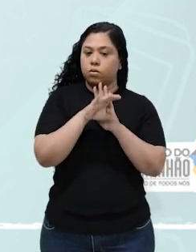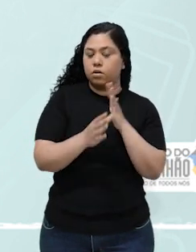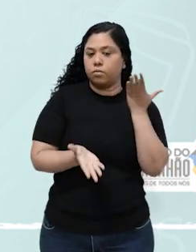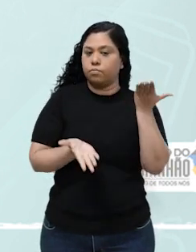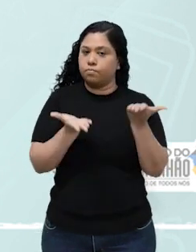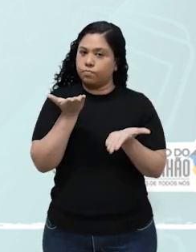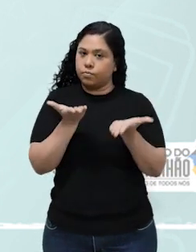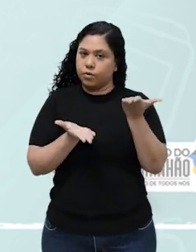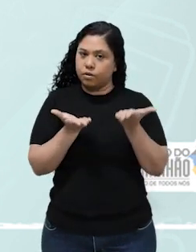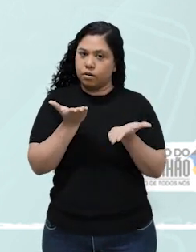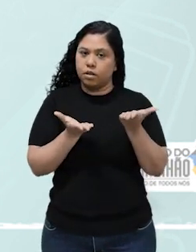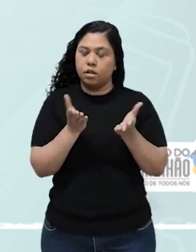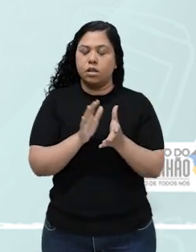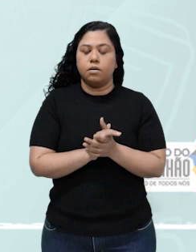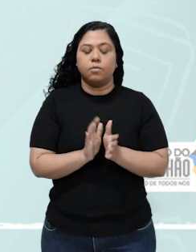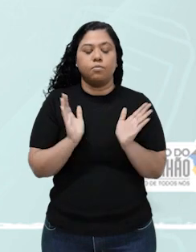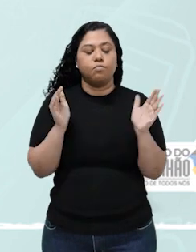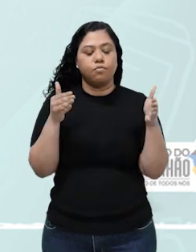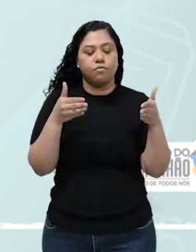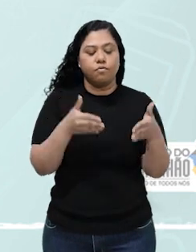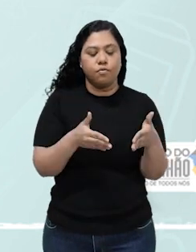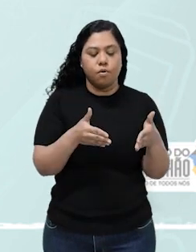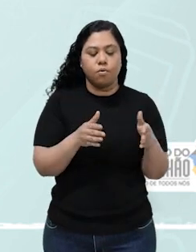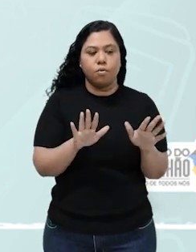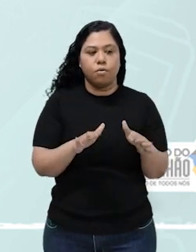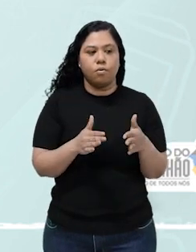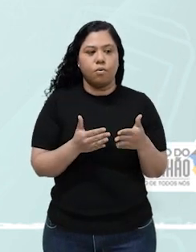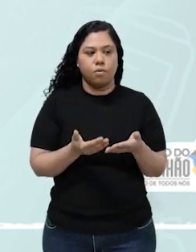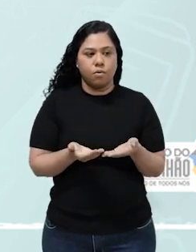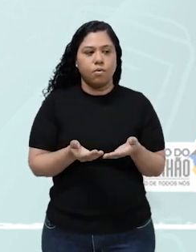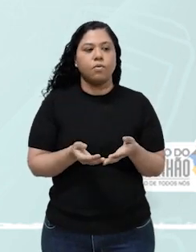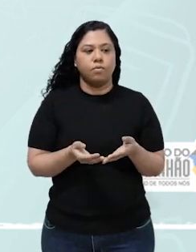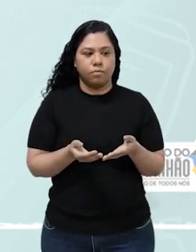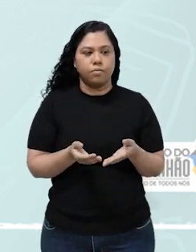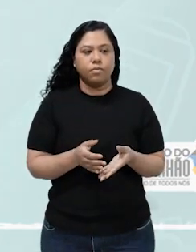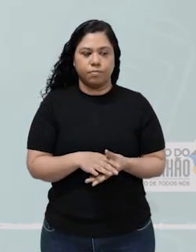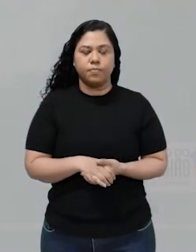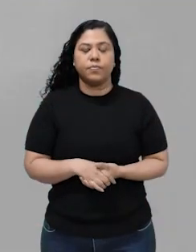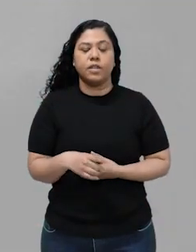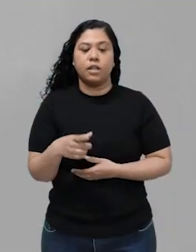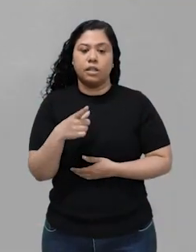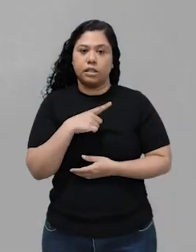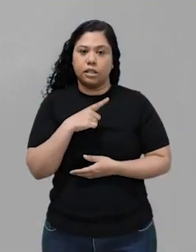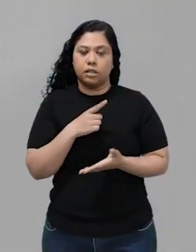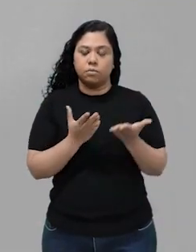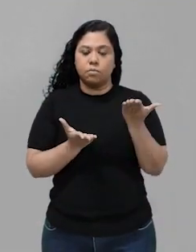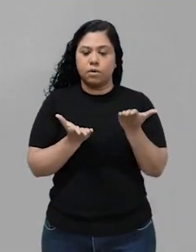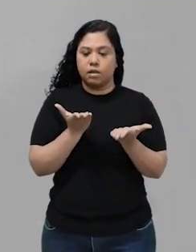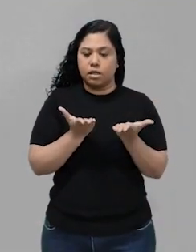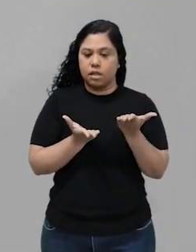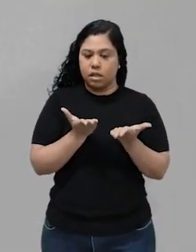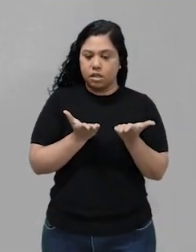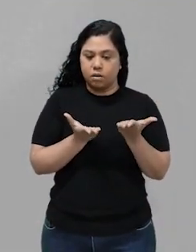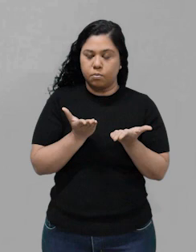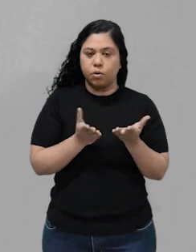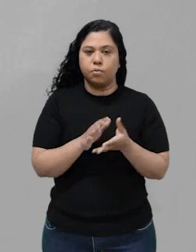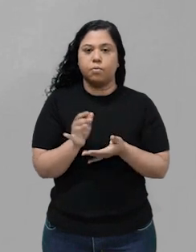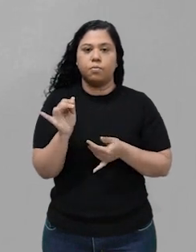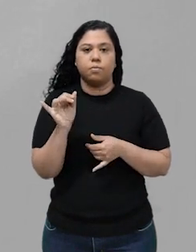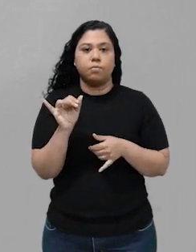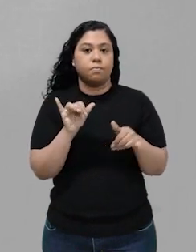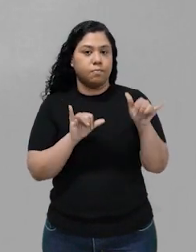praticamente restringe-se às reações reversíveis. Então, eu vou ter um equilíbrio químico em